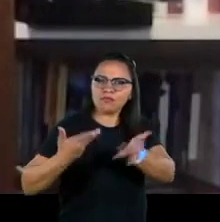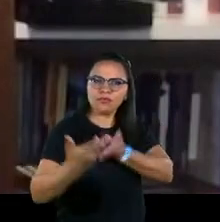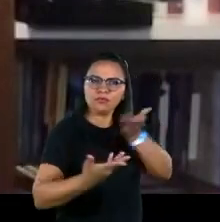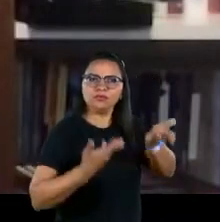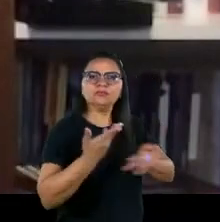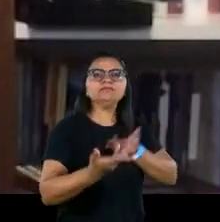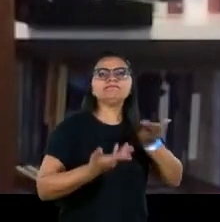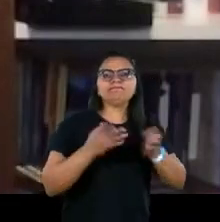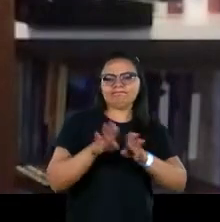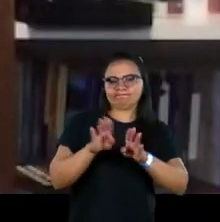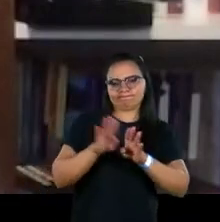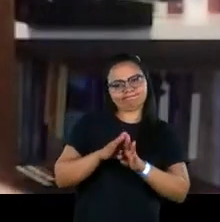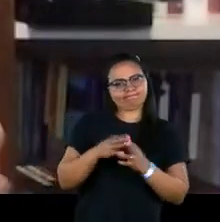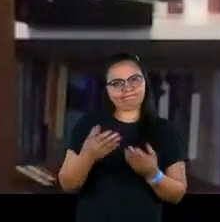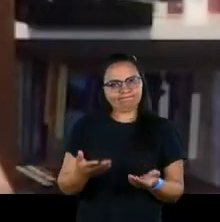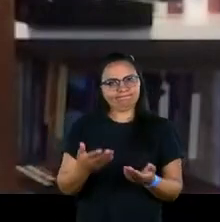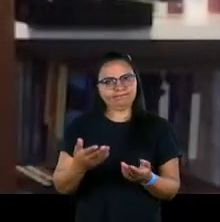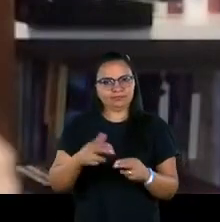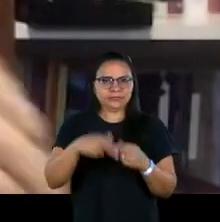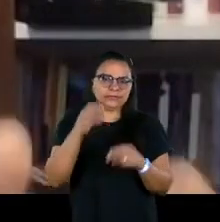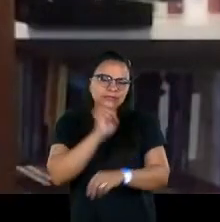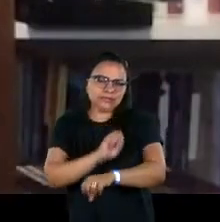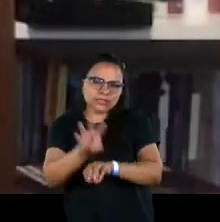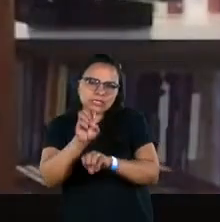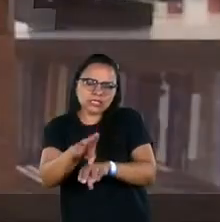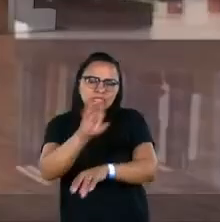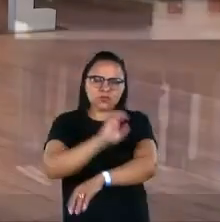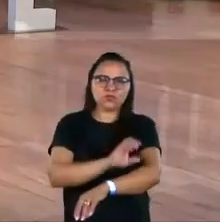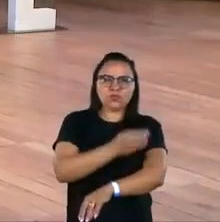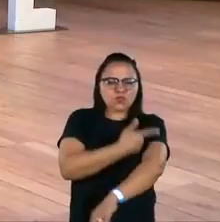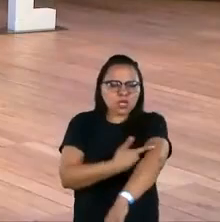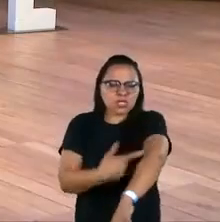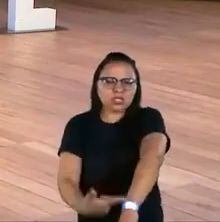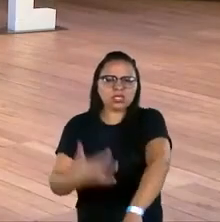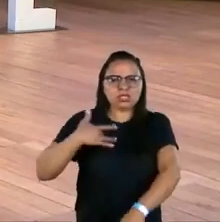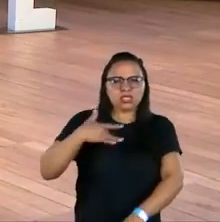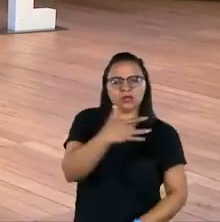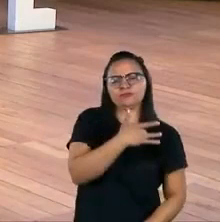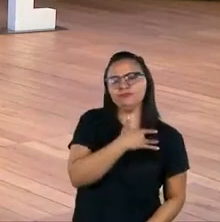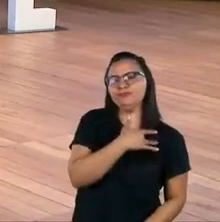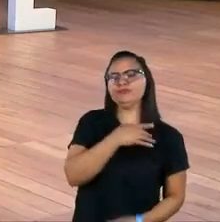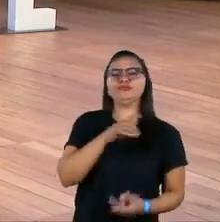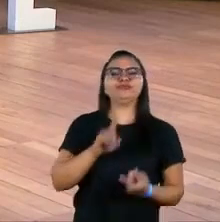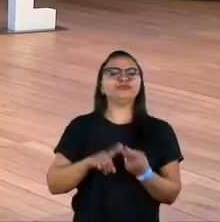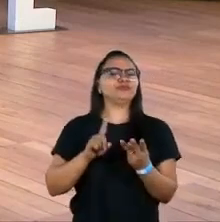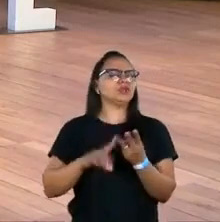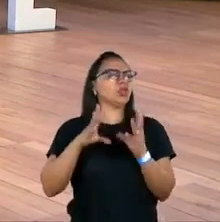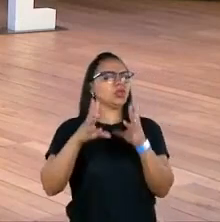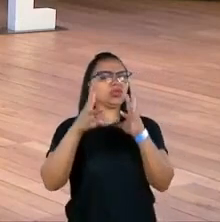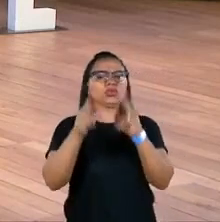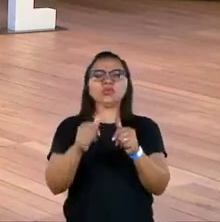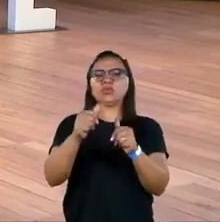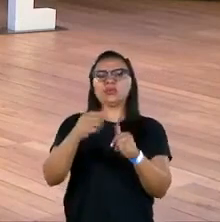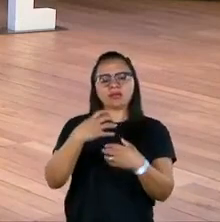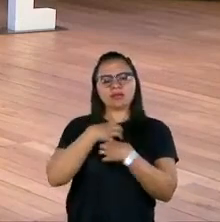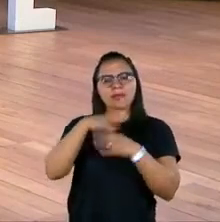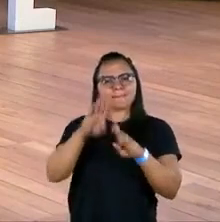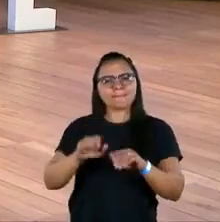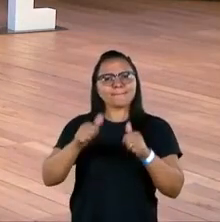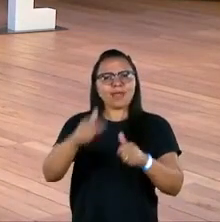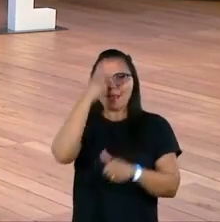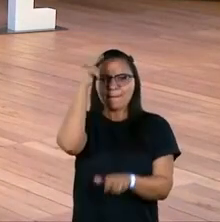respeito também às questões ligadas a ensino, a educação, a saúde, a tudo que diz respeito ao bem-estar,